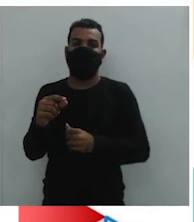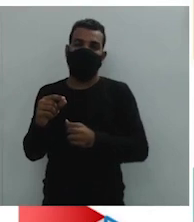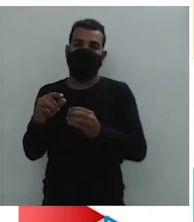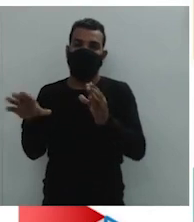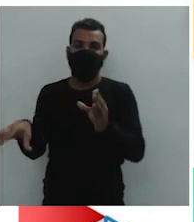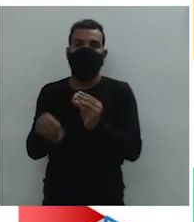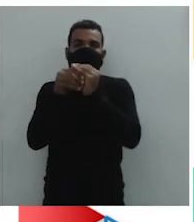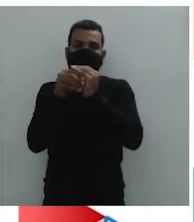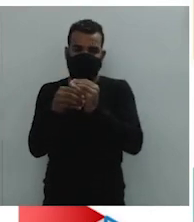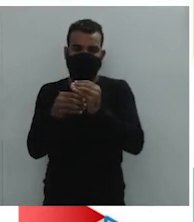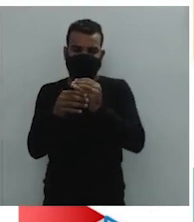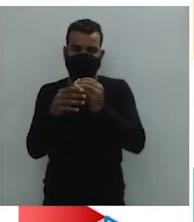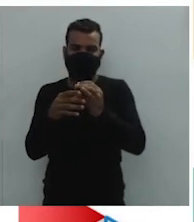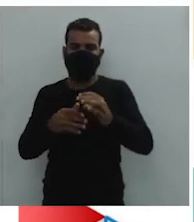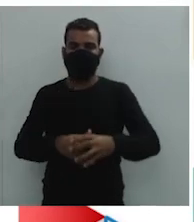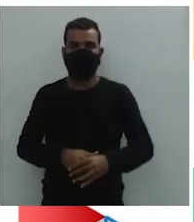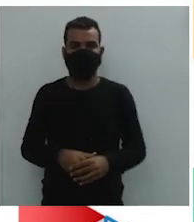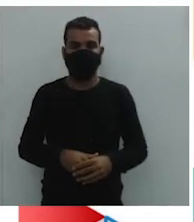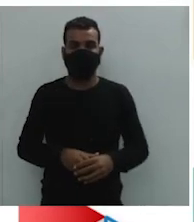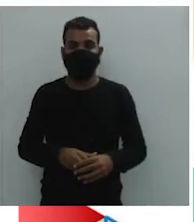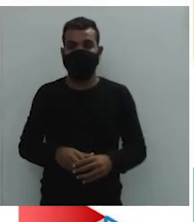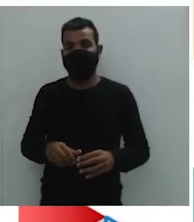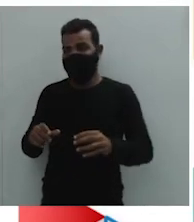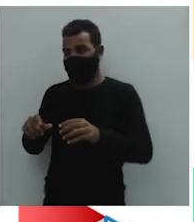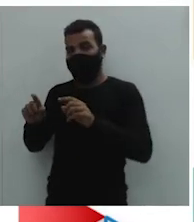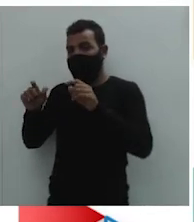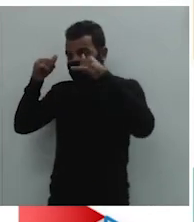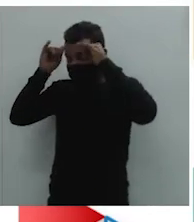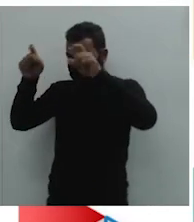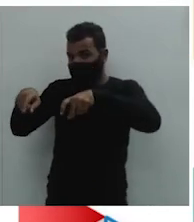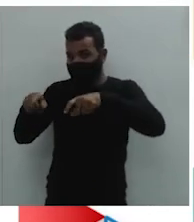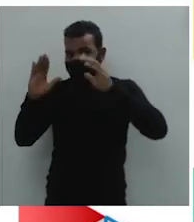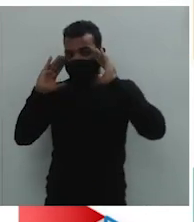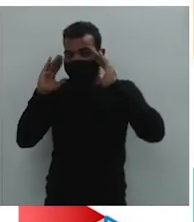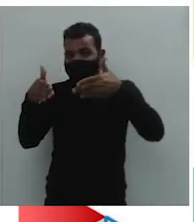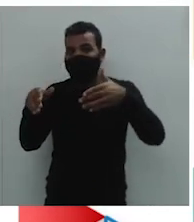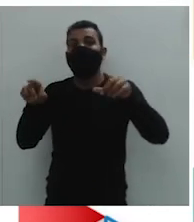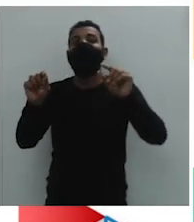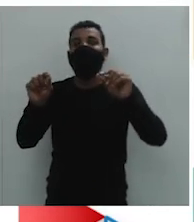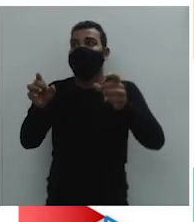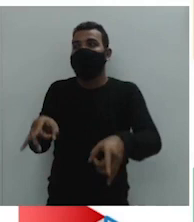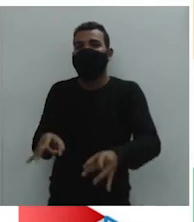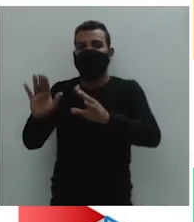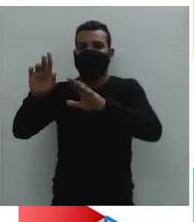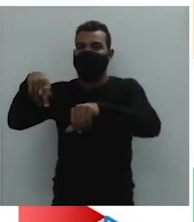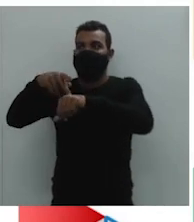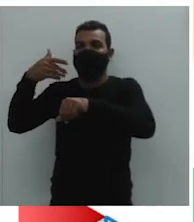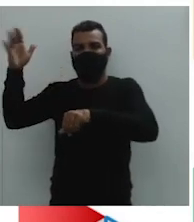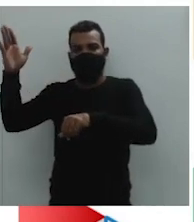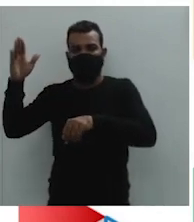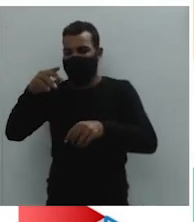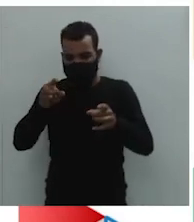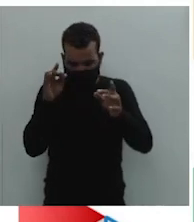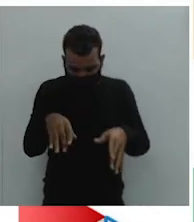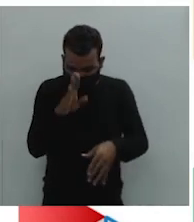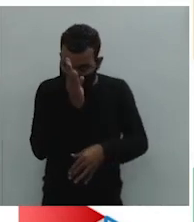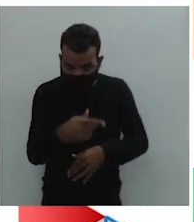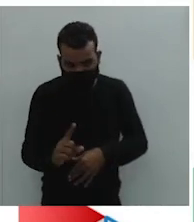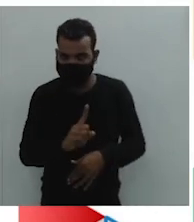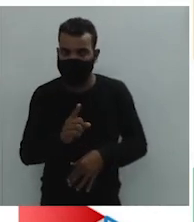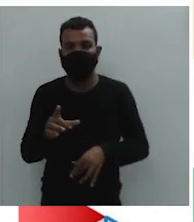Complementar, certo? Que era voltada para o mercado interno. E os rebanhos, eles abasteciam,